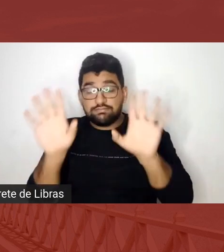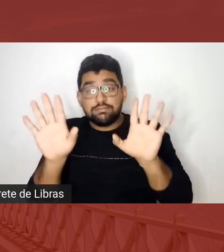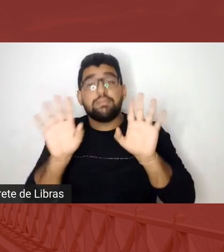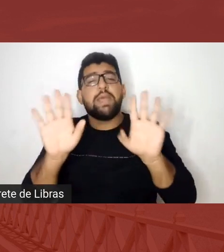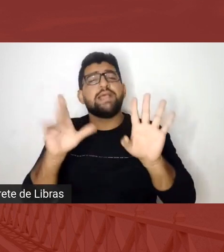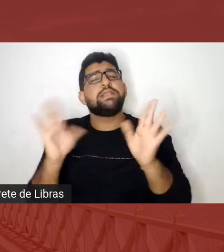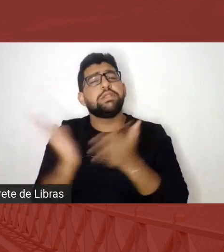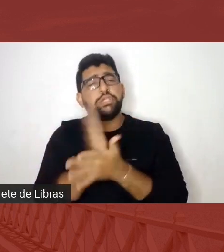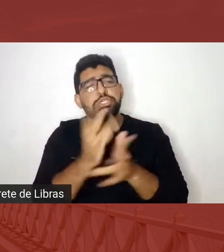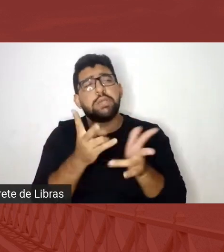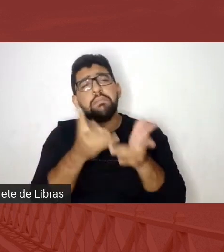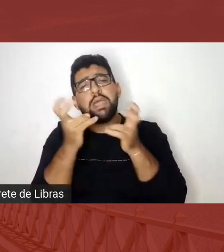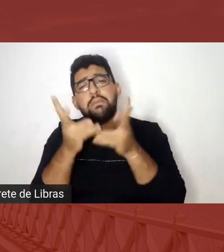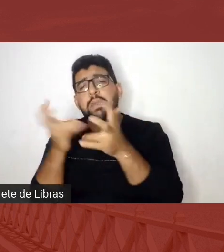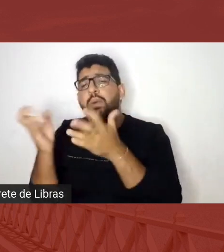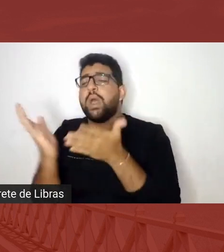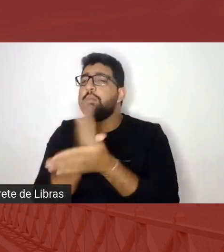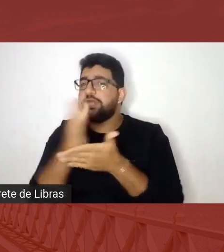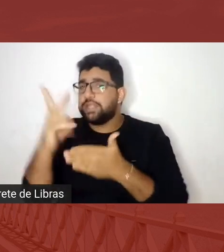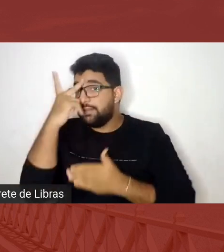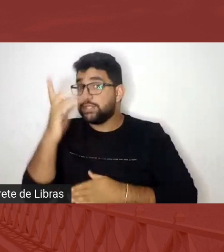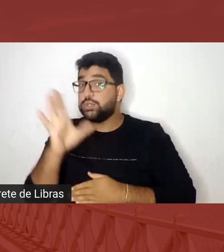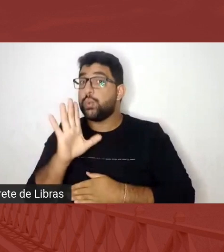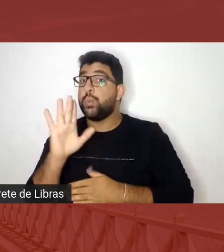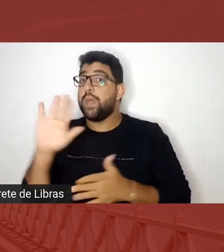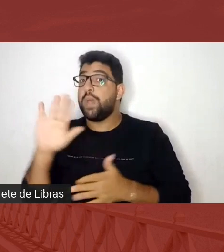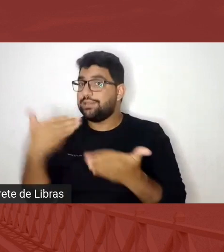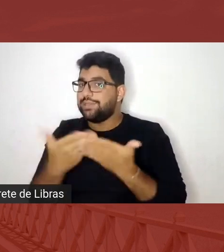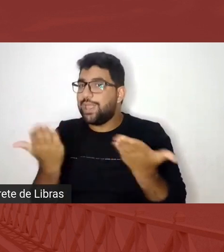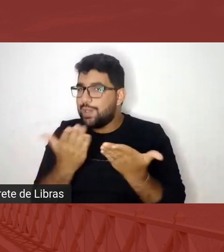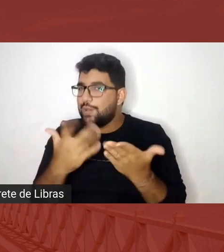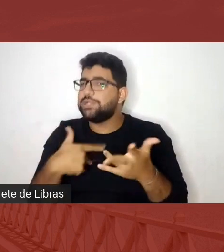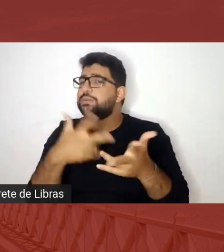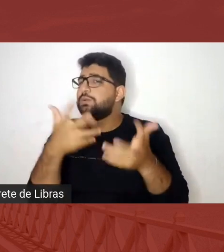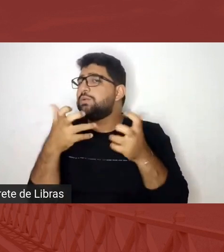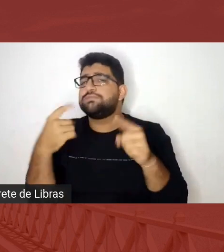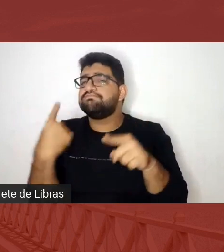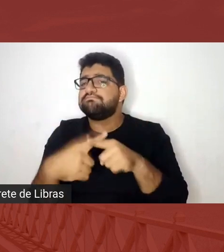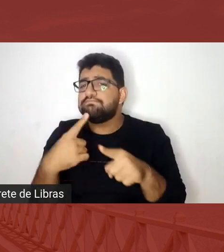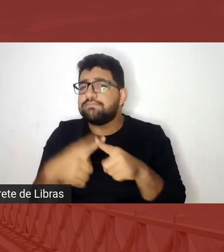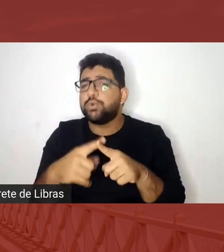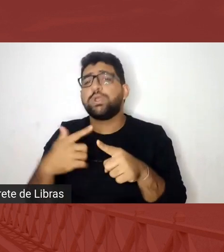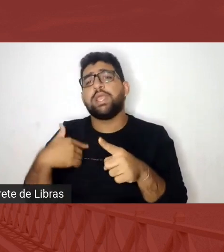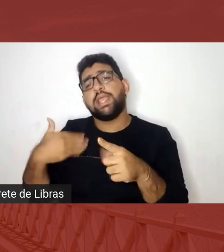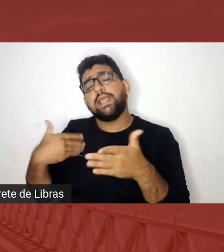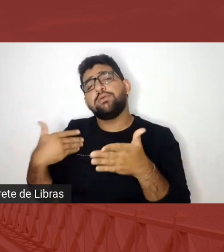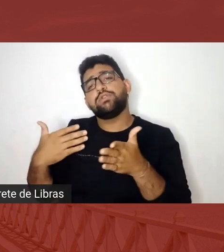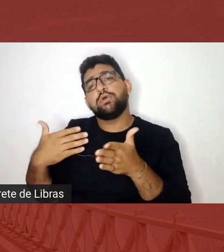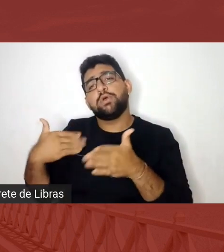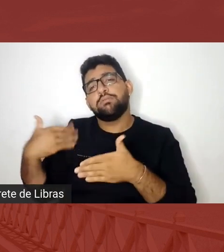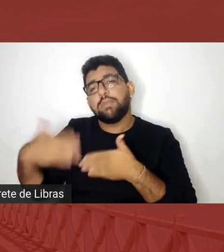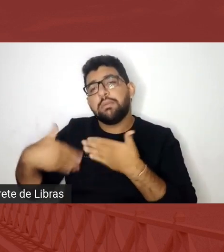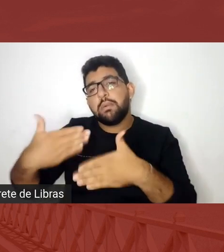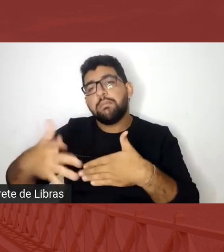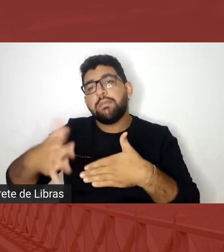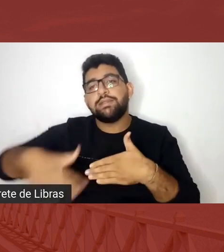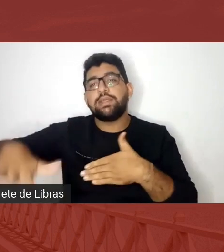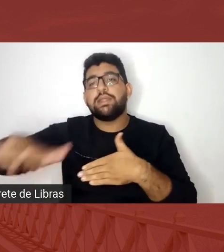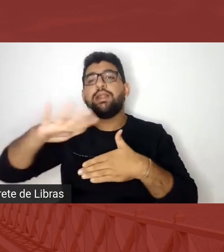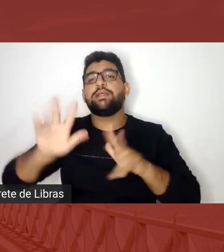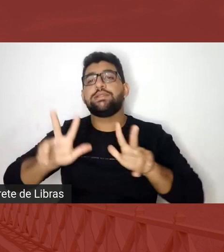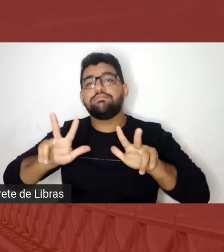pessoas audaciosas, falo, ainda ouço, porque, assim, à medida que eu tenho caminhado dentro do movimento de luta,